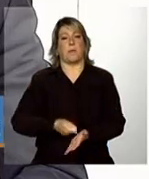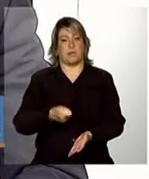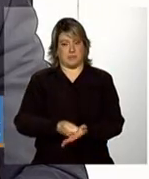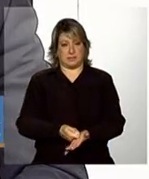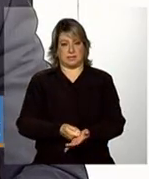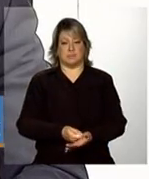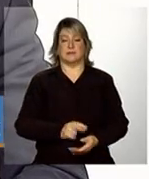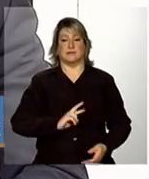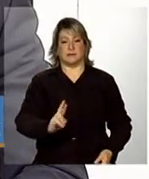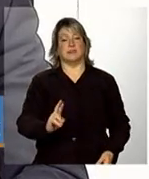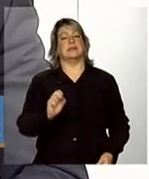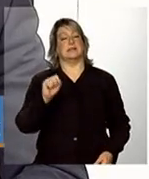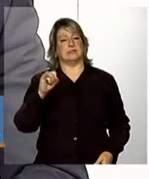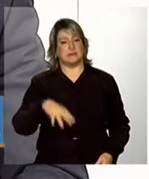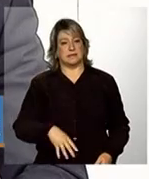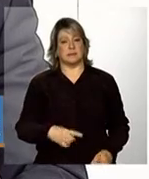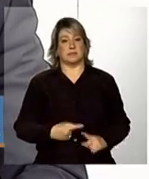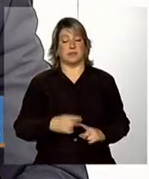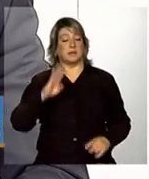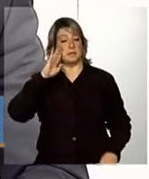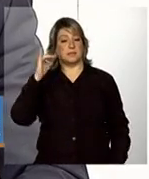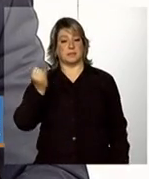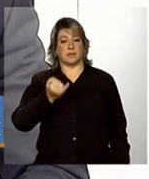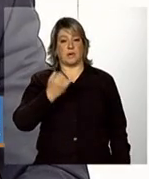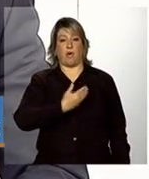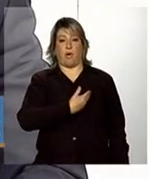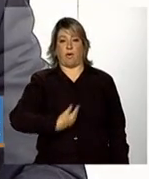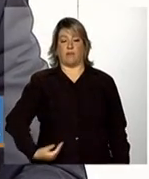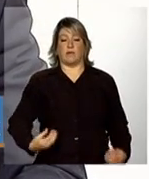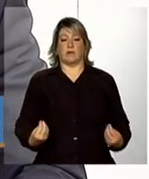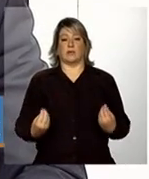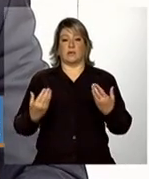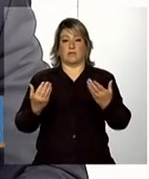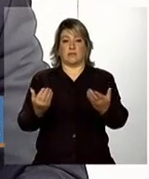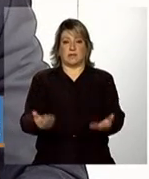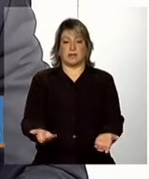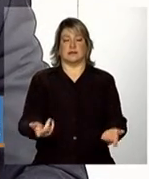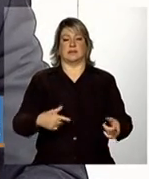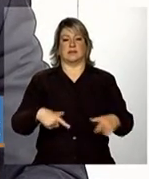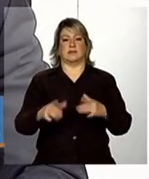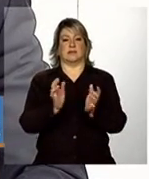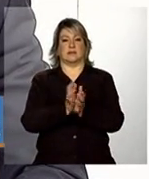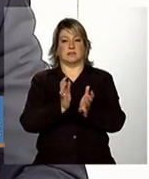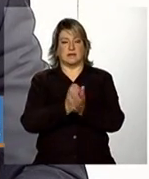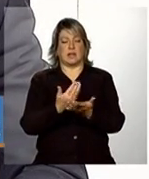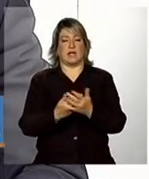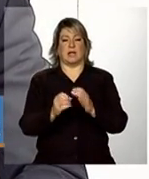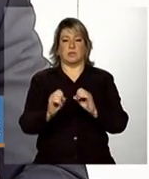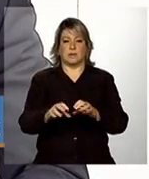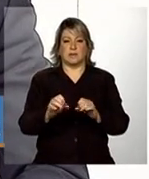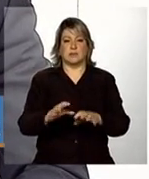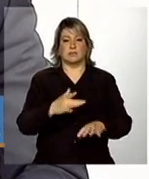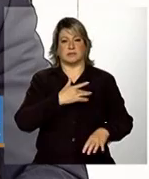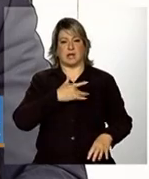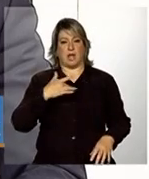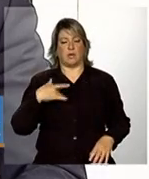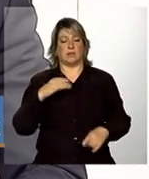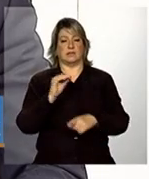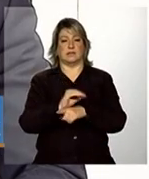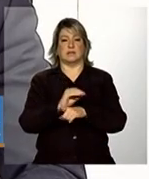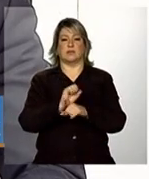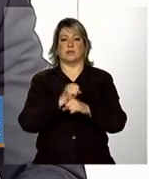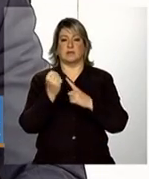fundamental que o governo ofereça serviços, como eu disse, na área de educação, saúde e assistência social e que essas